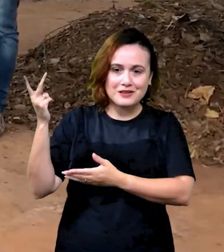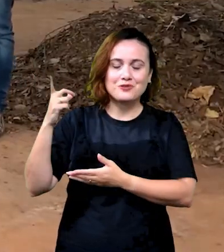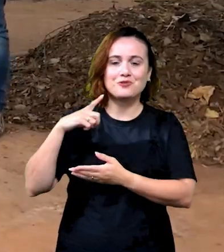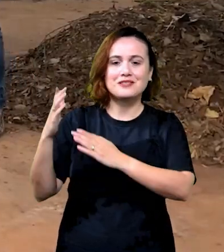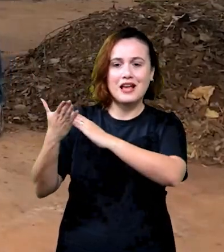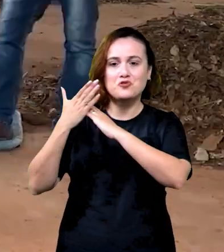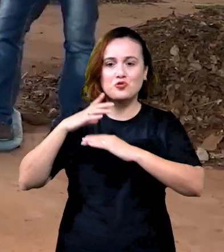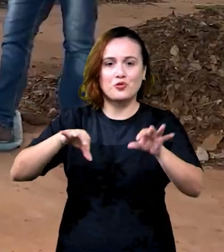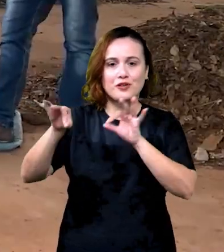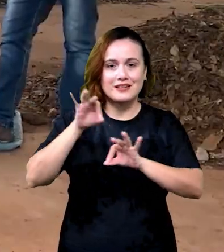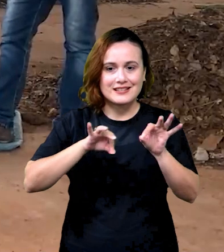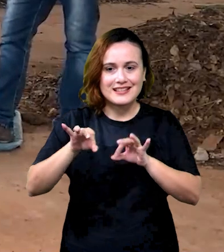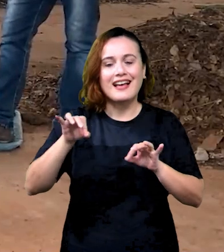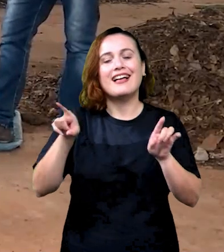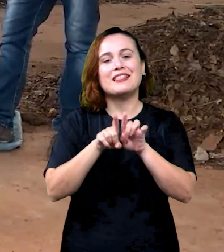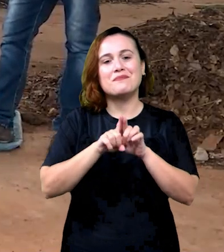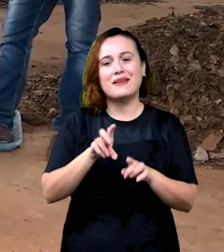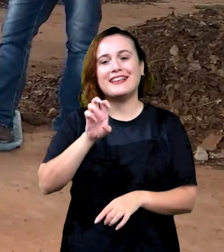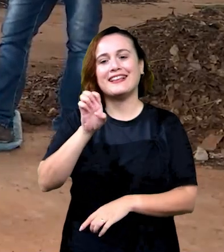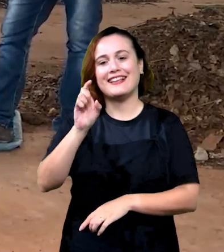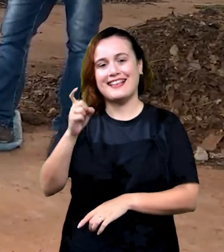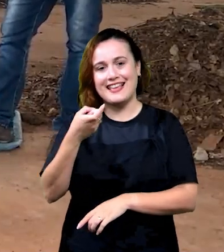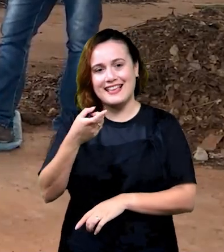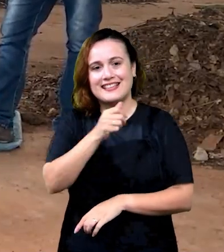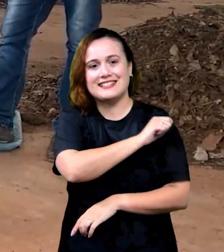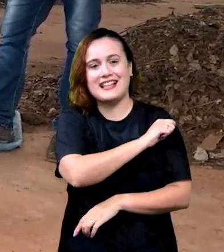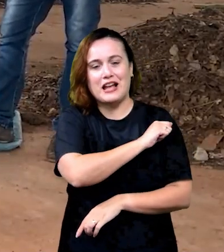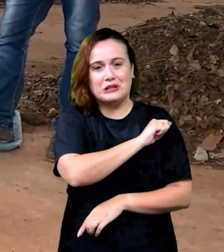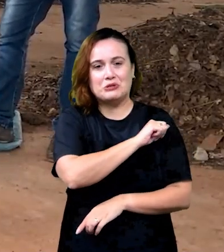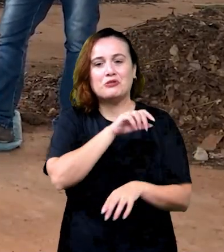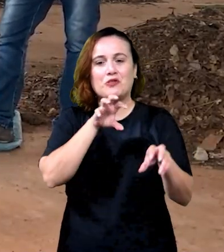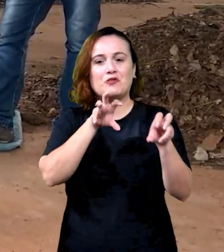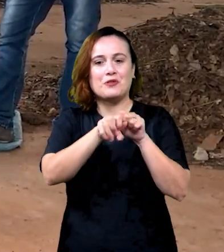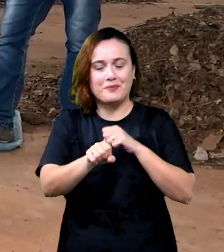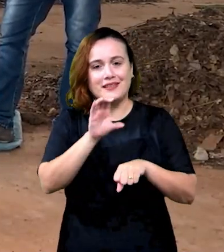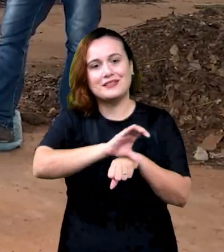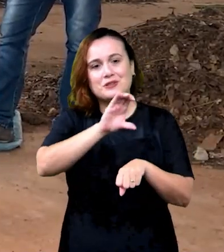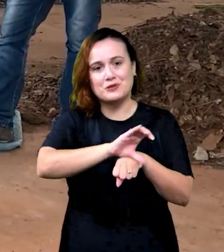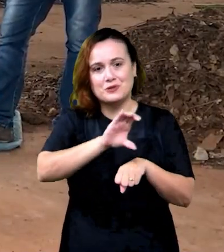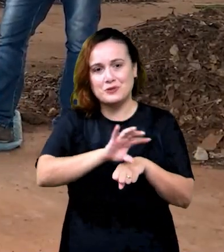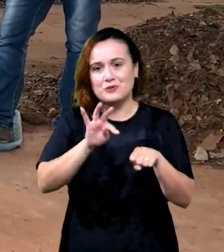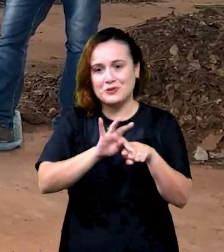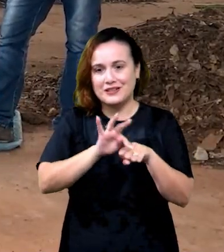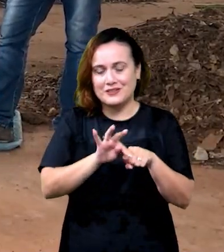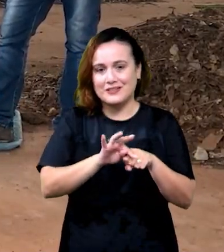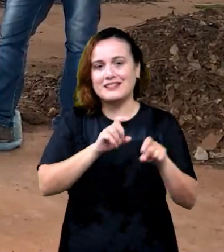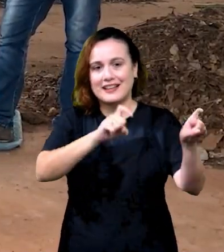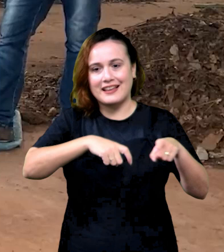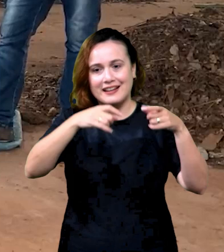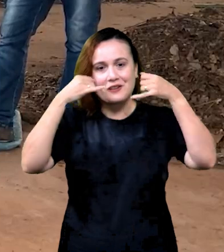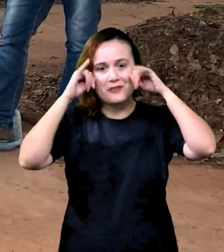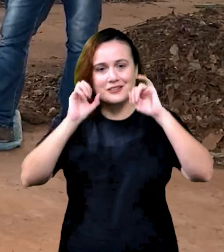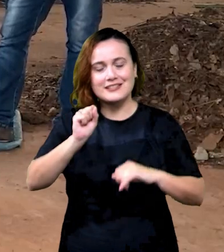organização toda. E pelo nosso ex-aluno, a Grécia do curso de Tecnologia em Agroecologia, Sérgio. E a